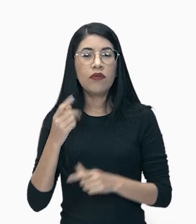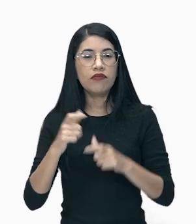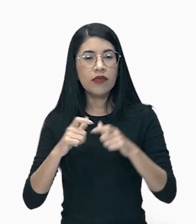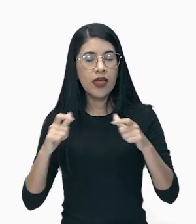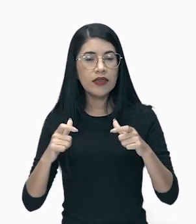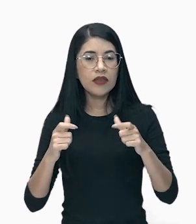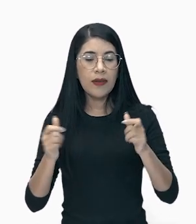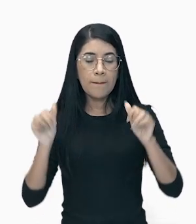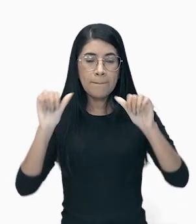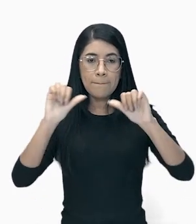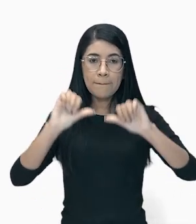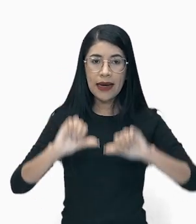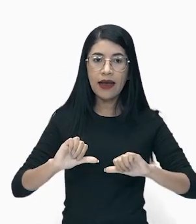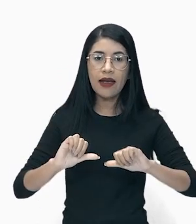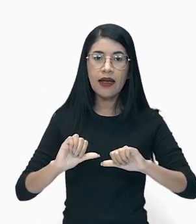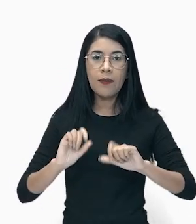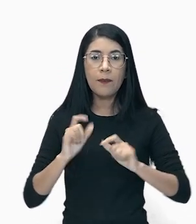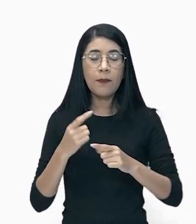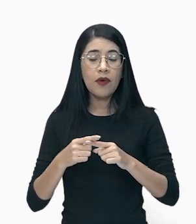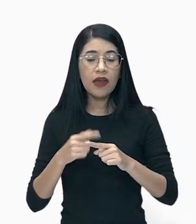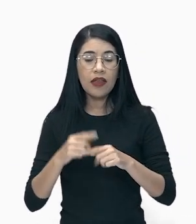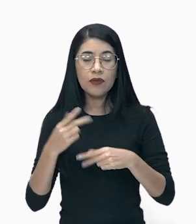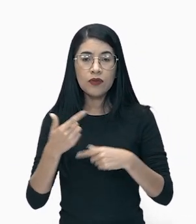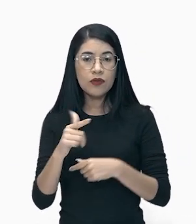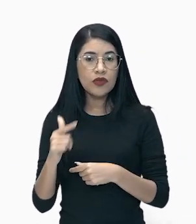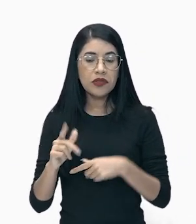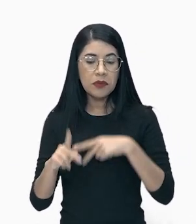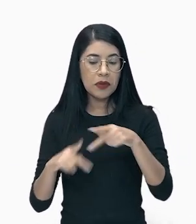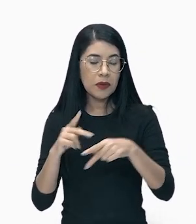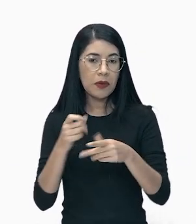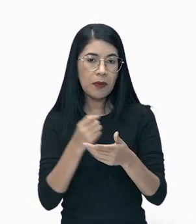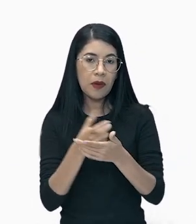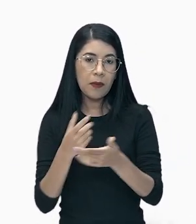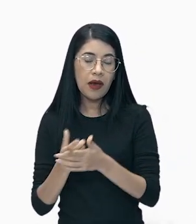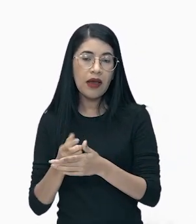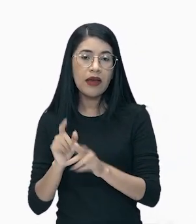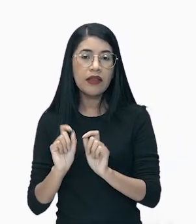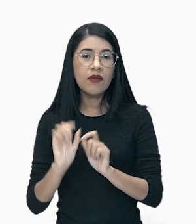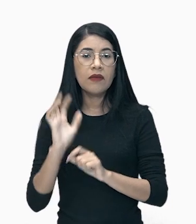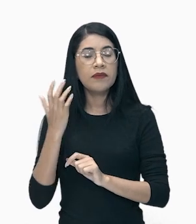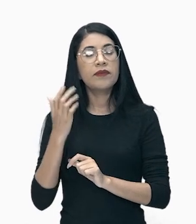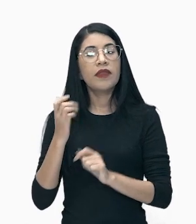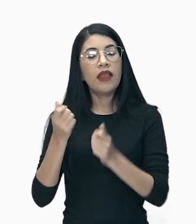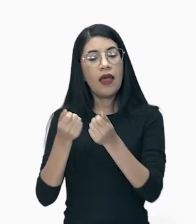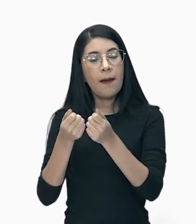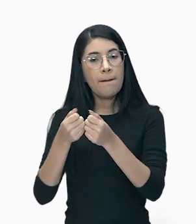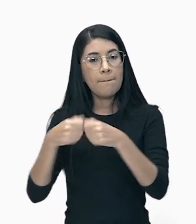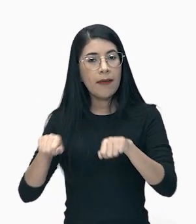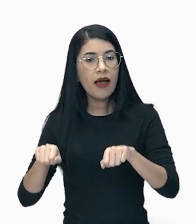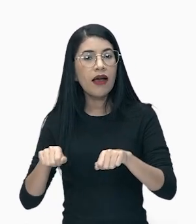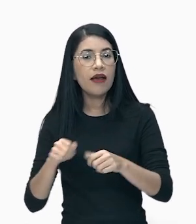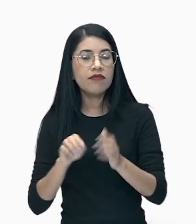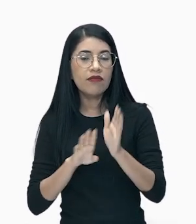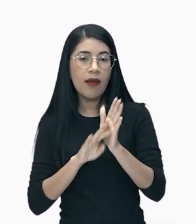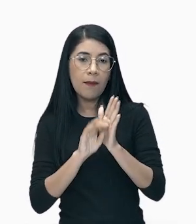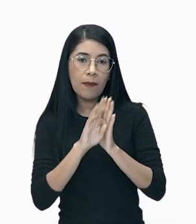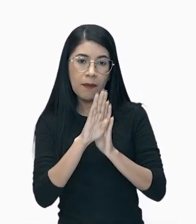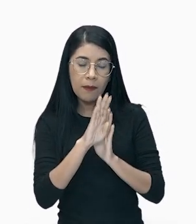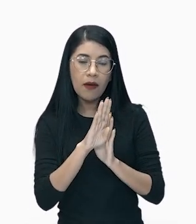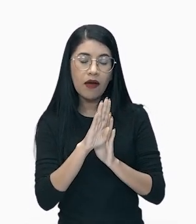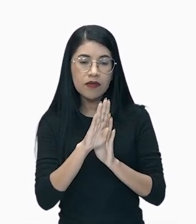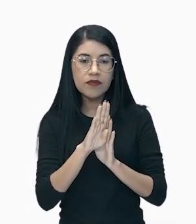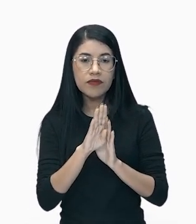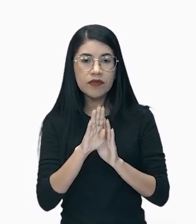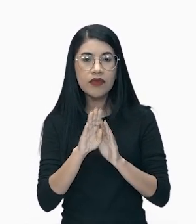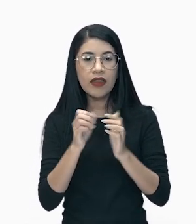havia compradores, o que causou o crash da Bolsa de Valores, a quebra da Bolsa de Valores de Nova York, tá, gente? Esse dia